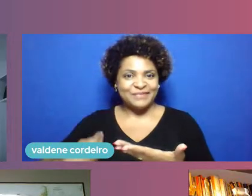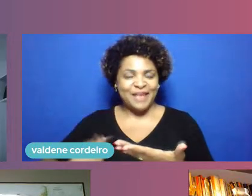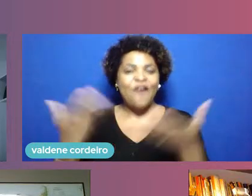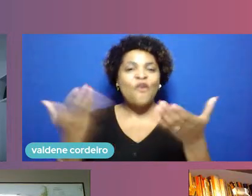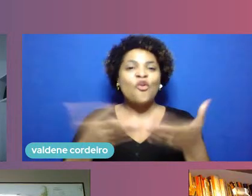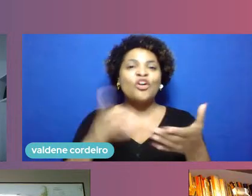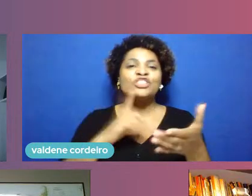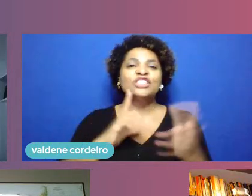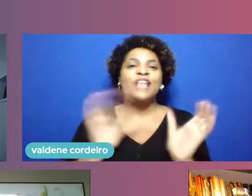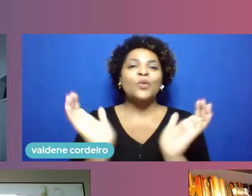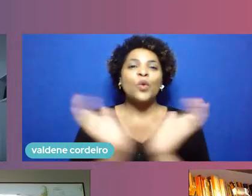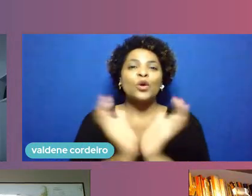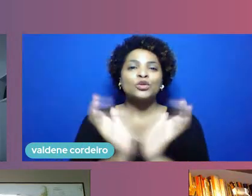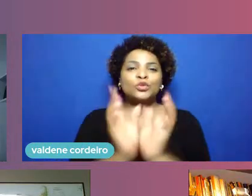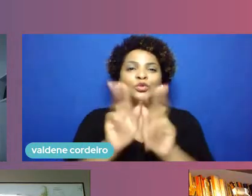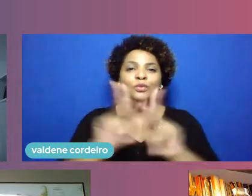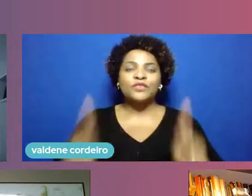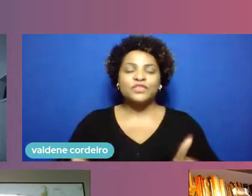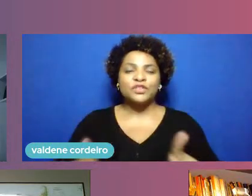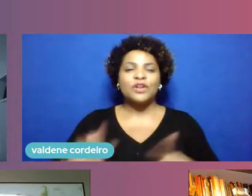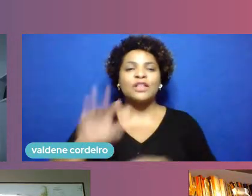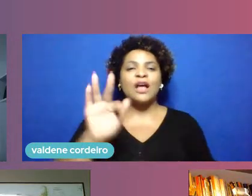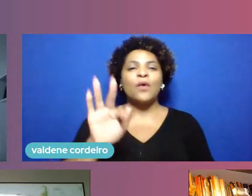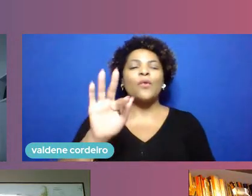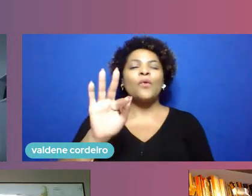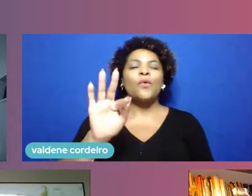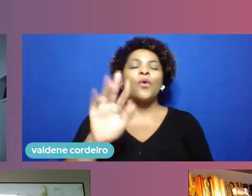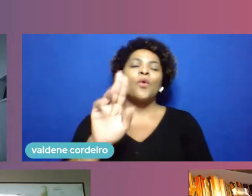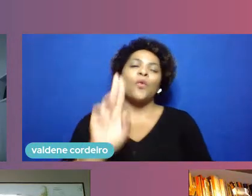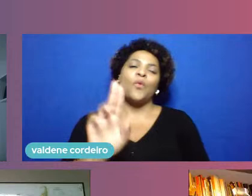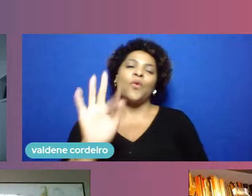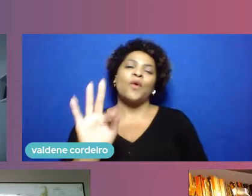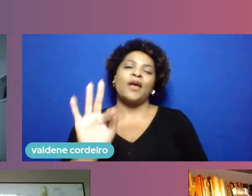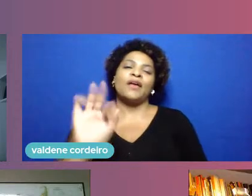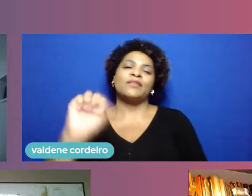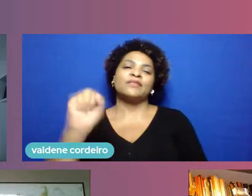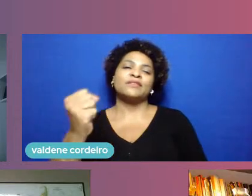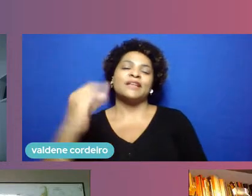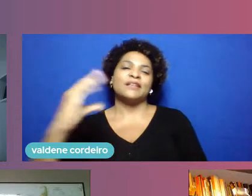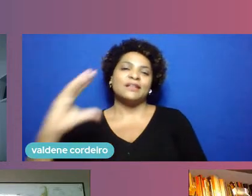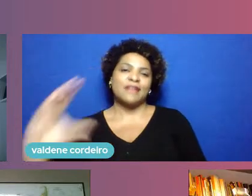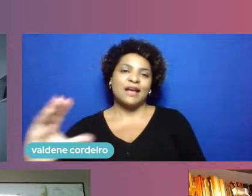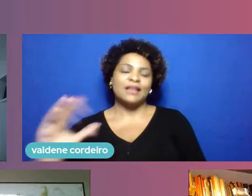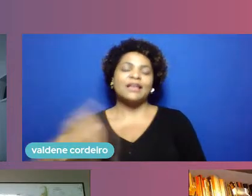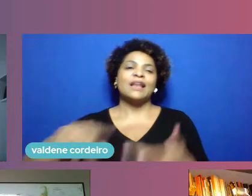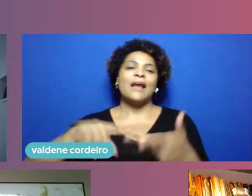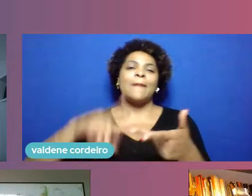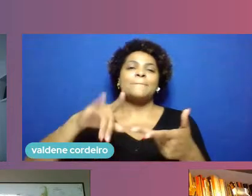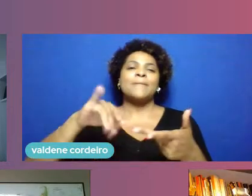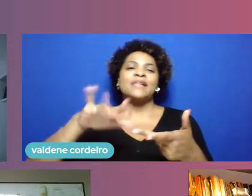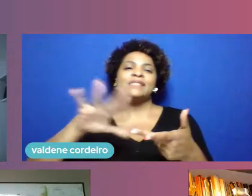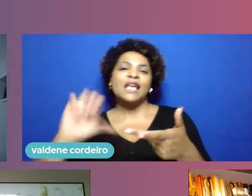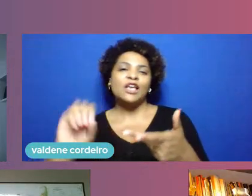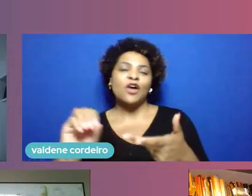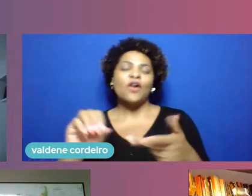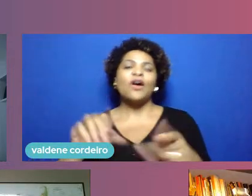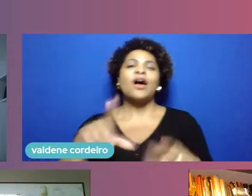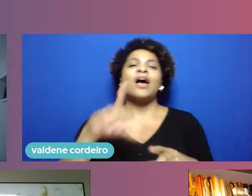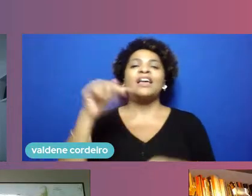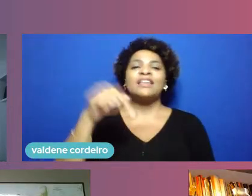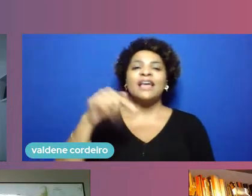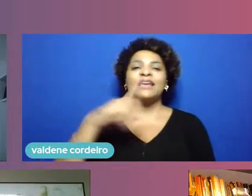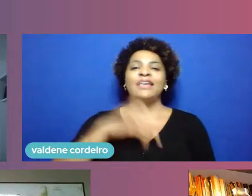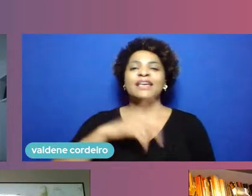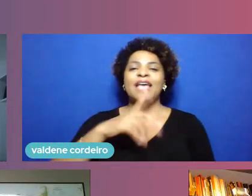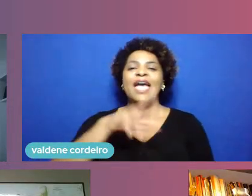Universidade Federal de Santa Catarina da Federal de Maceió que vem a gente chama residentes a gente vai ter um programa de